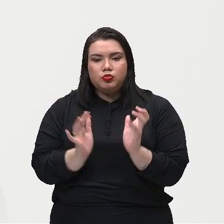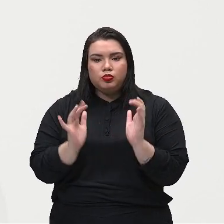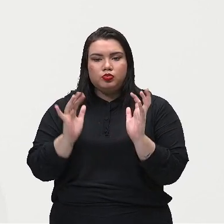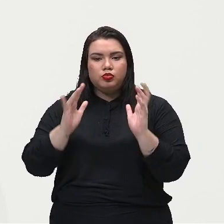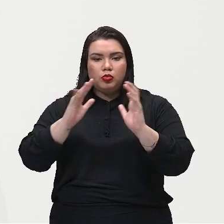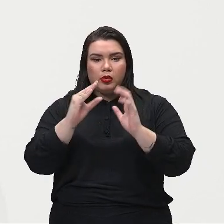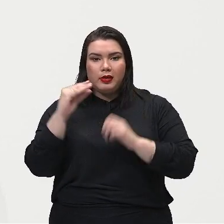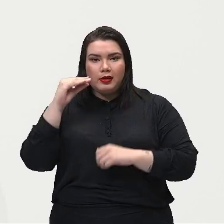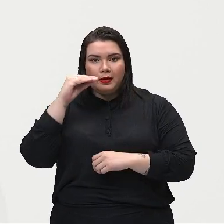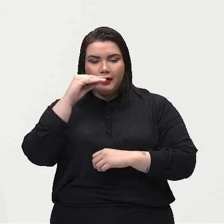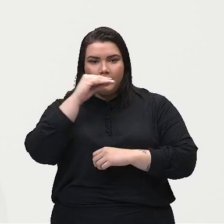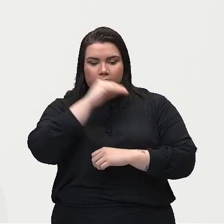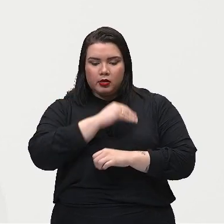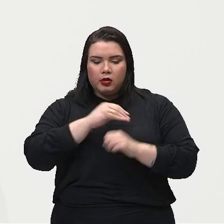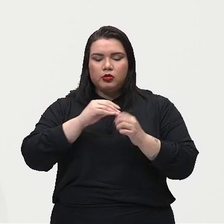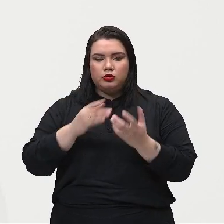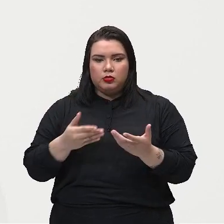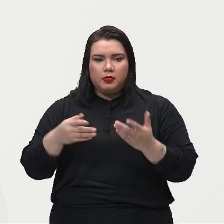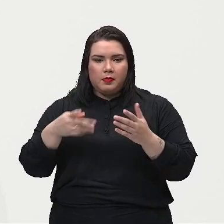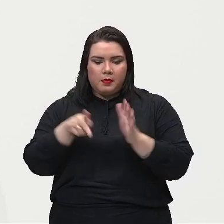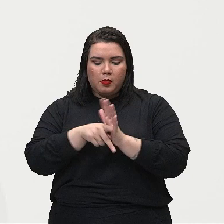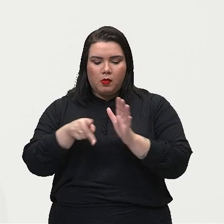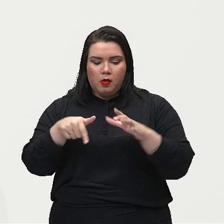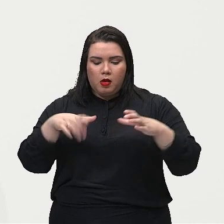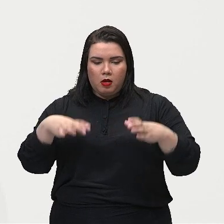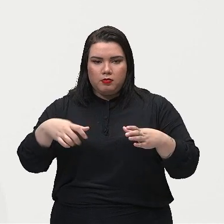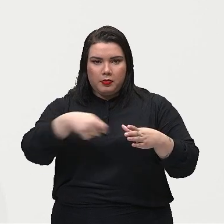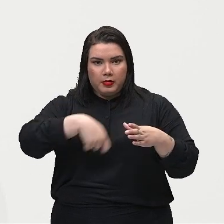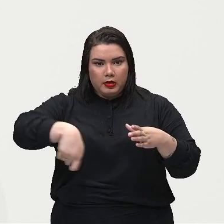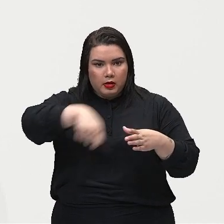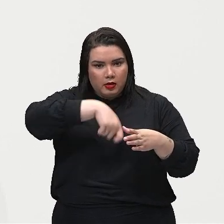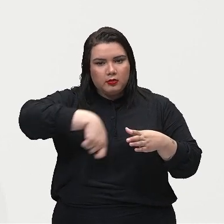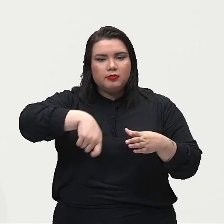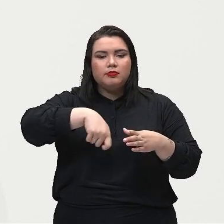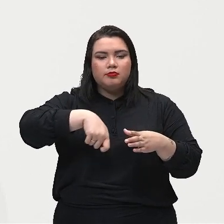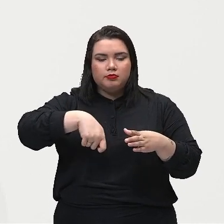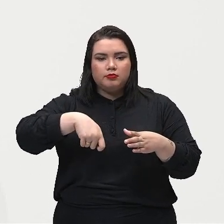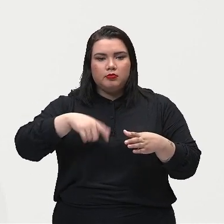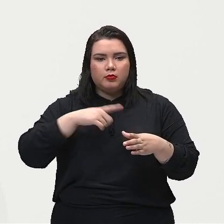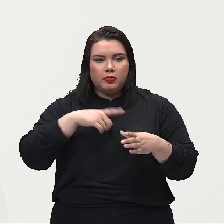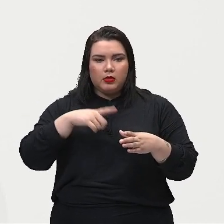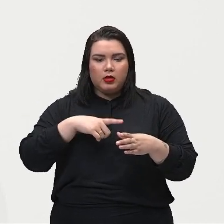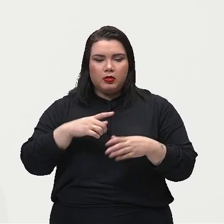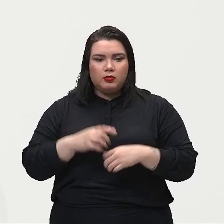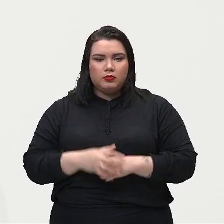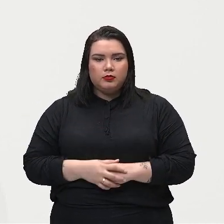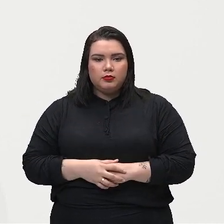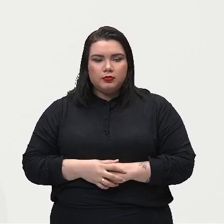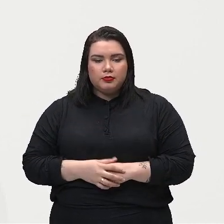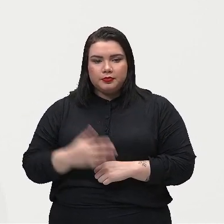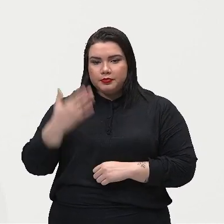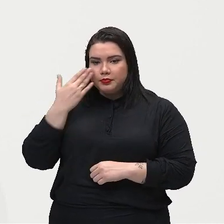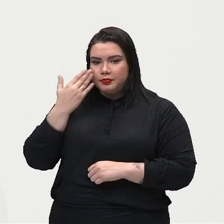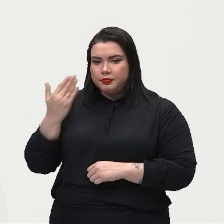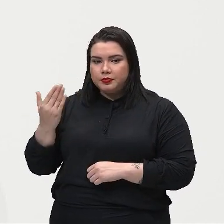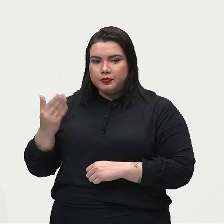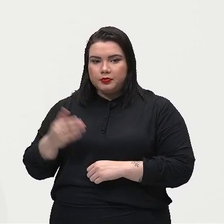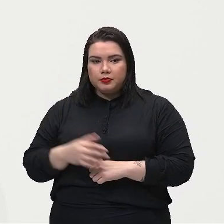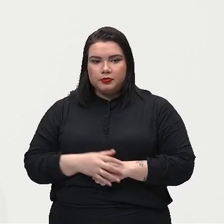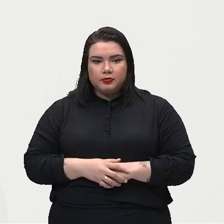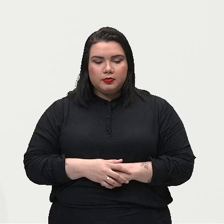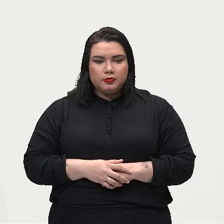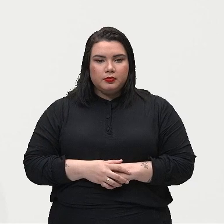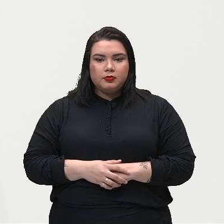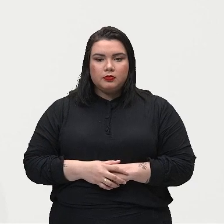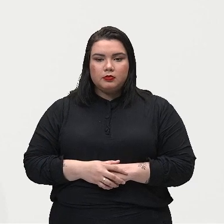outros átomos até chegar em todas as partes dessa panela.